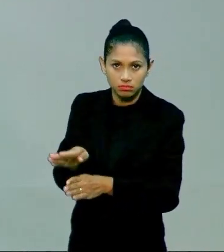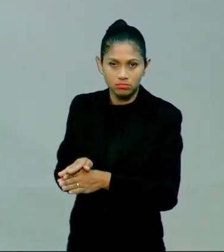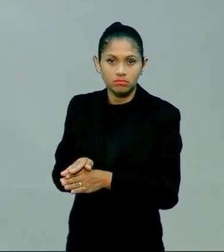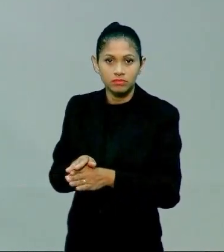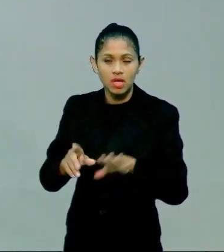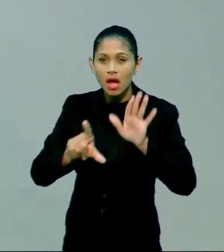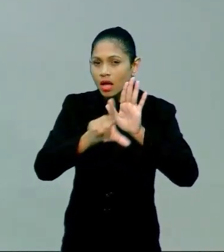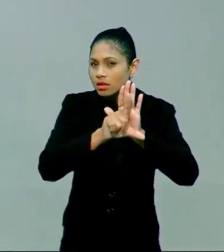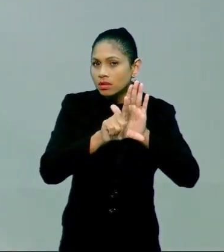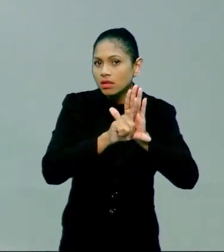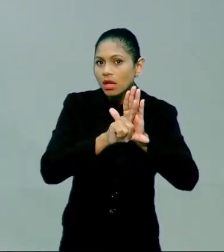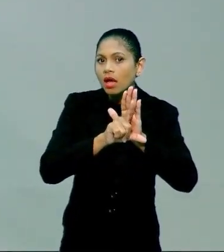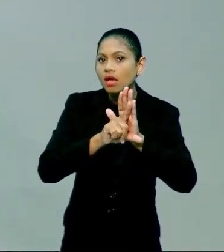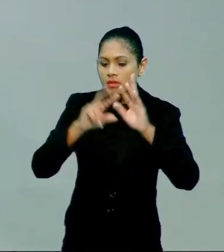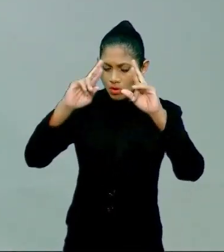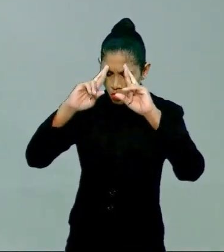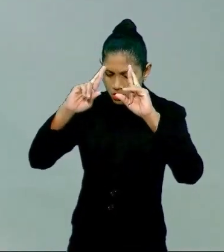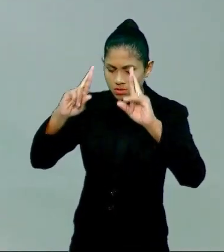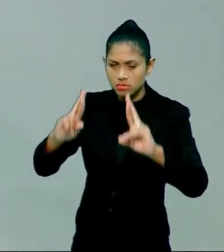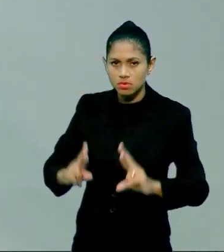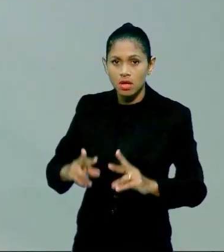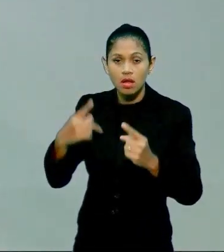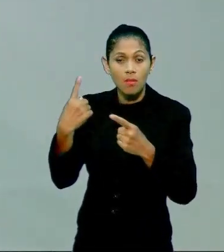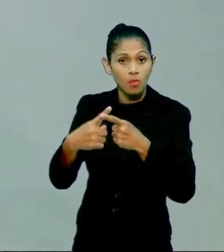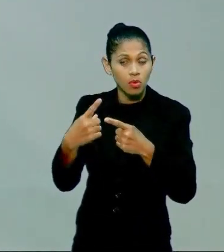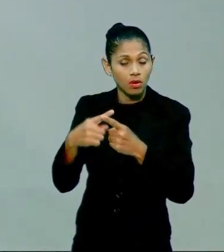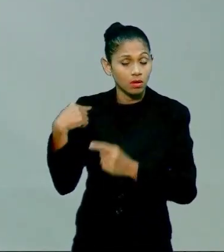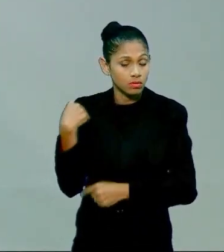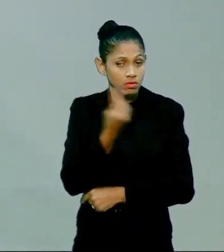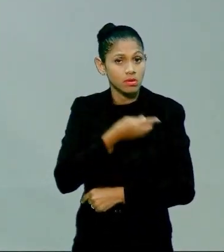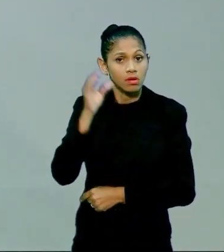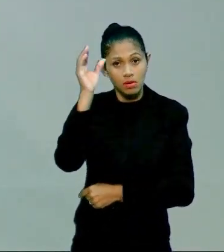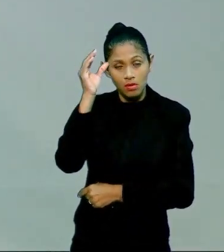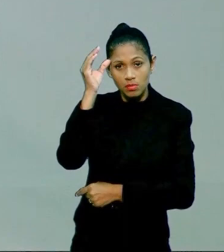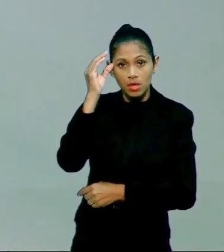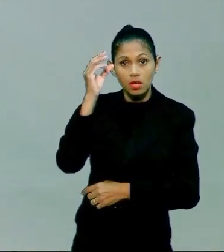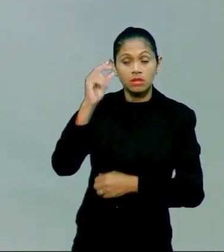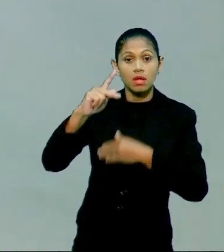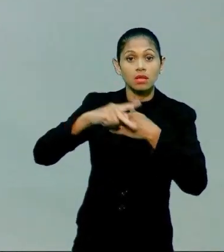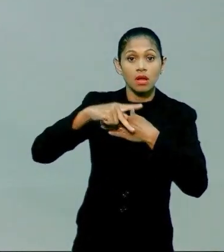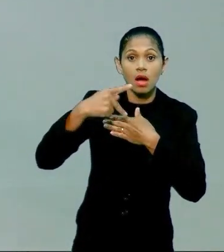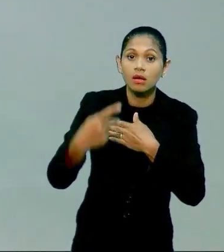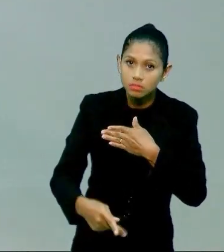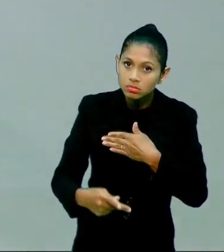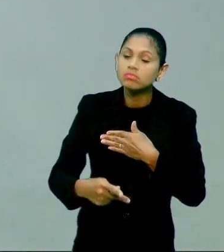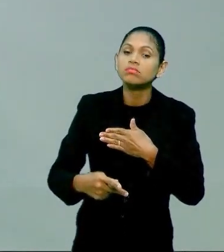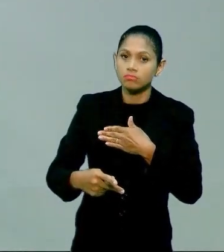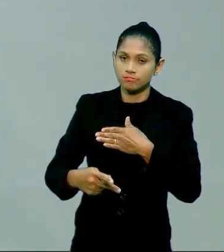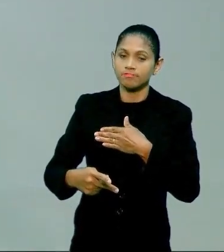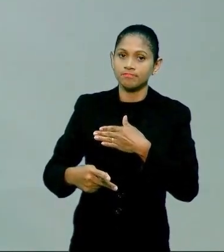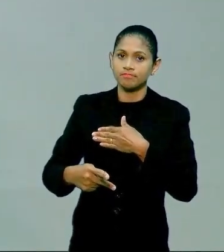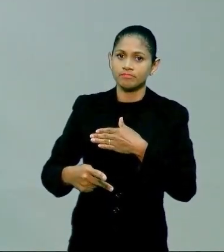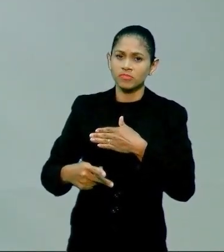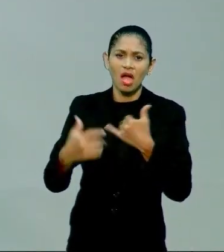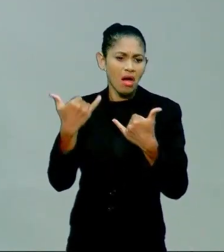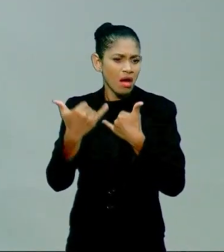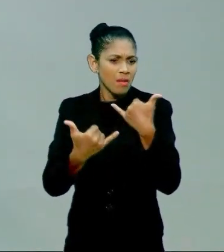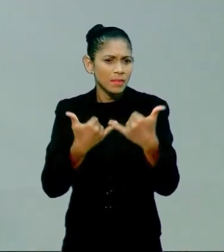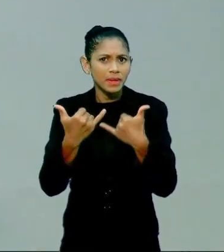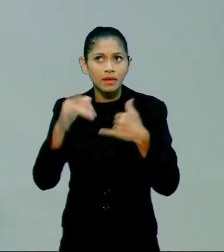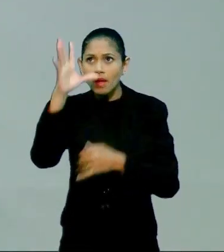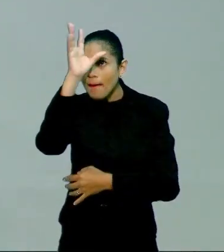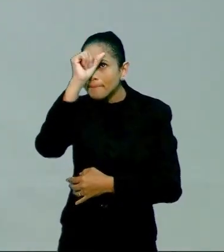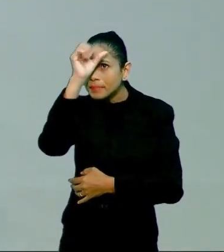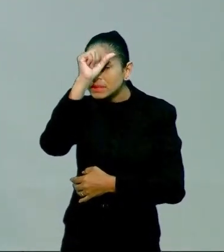compreende que há consequências. E essa consequência, ela é direcionada de uma forma intrínseca. Eu estava brincando ali, eu